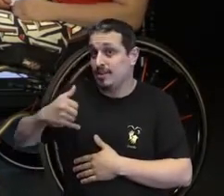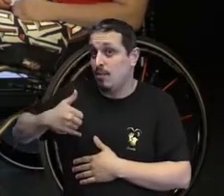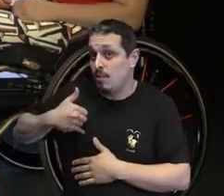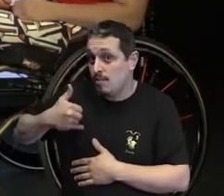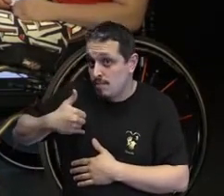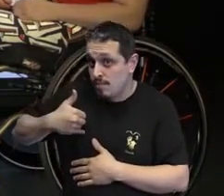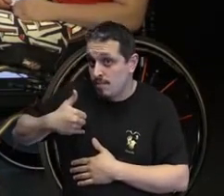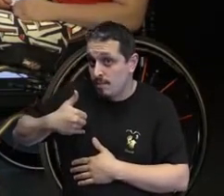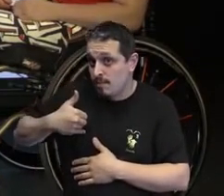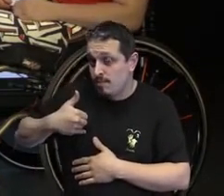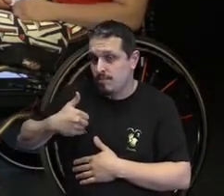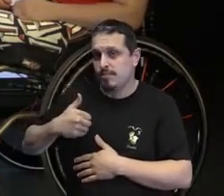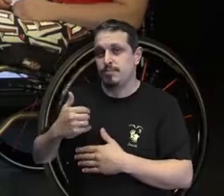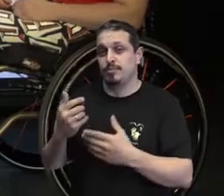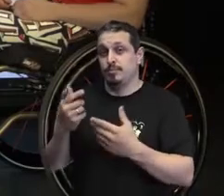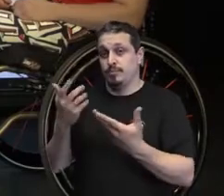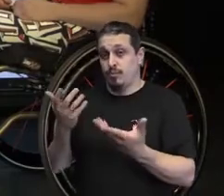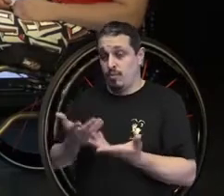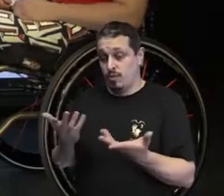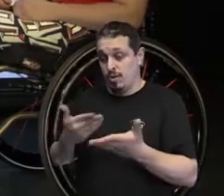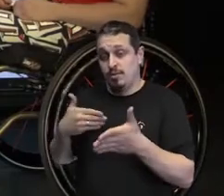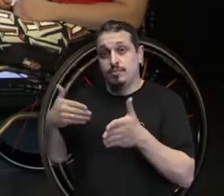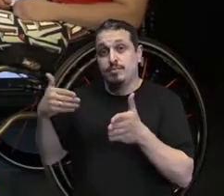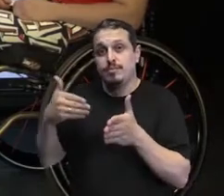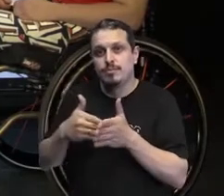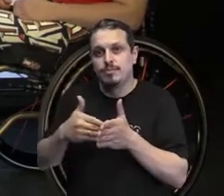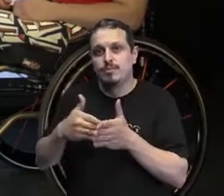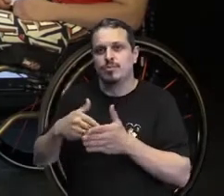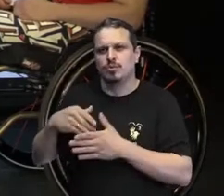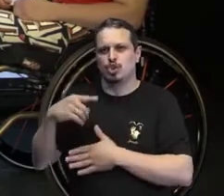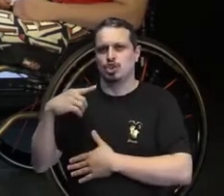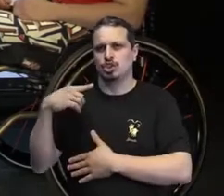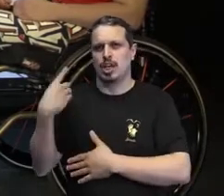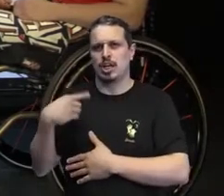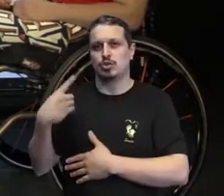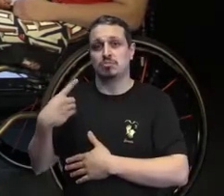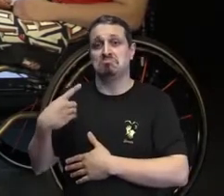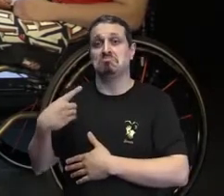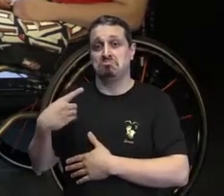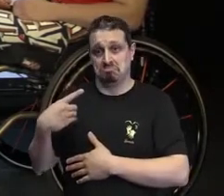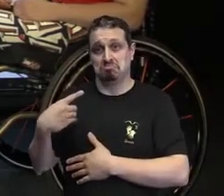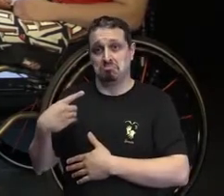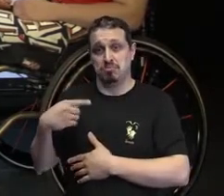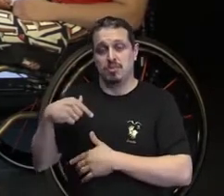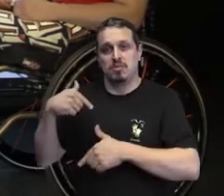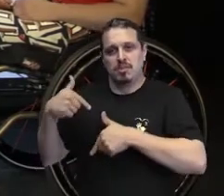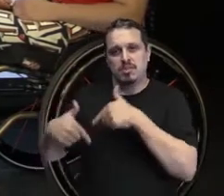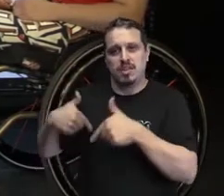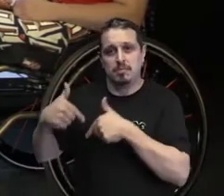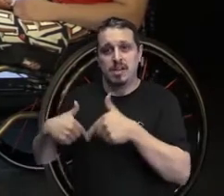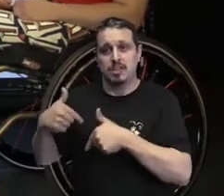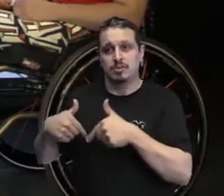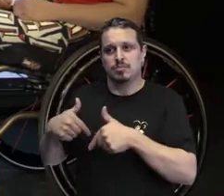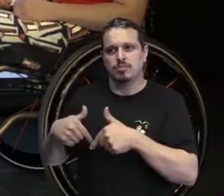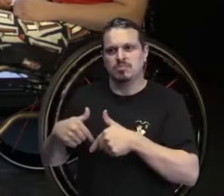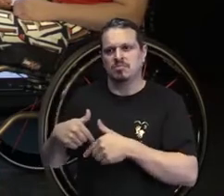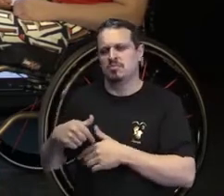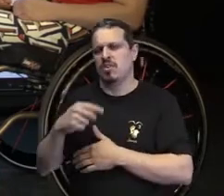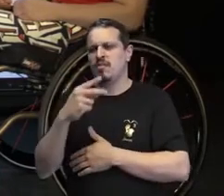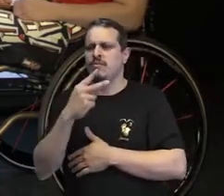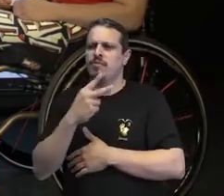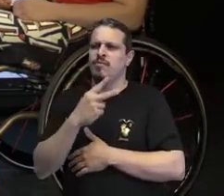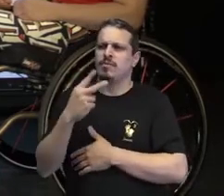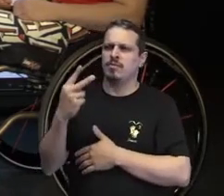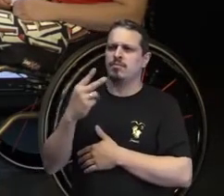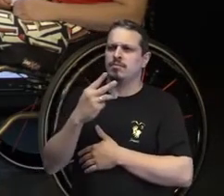estudo direito, fisca-análise e serviço social. Já tenho esse trabalho desde os meus 22, 23 anos, que